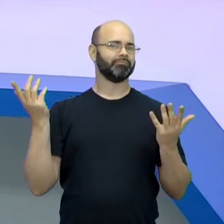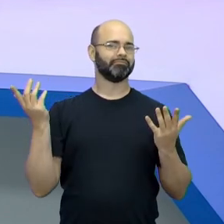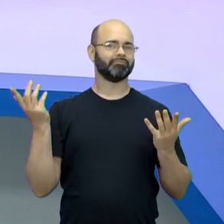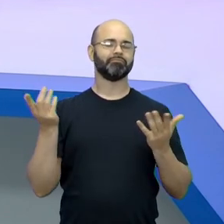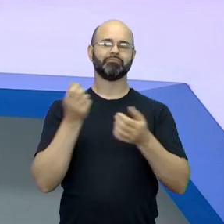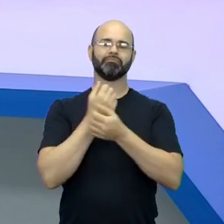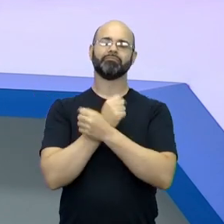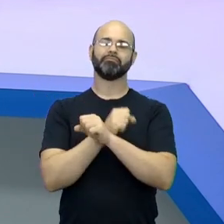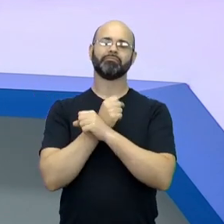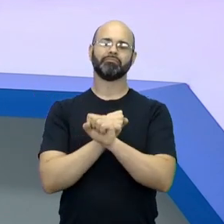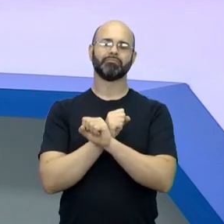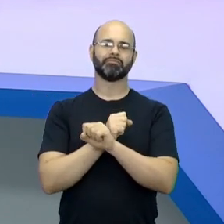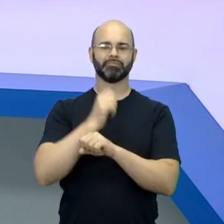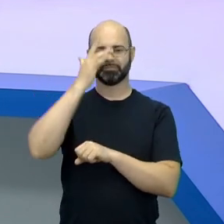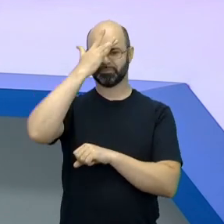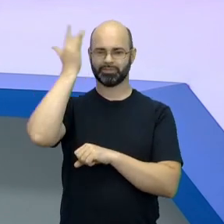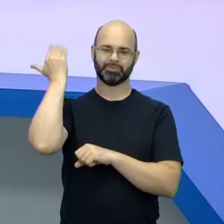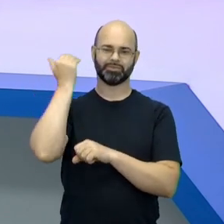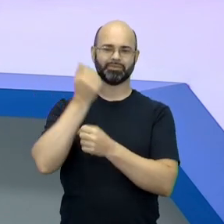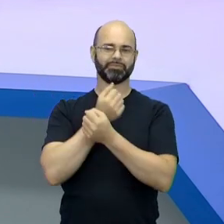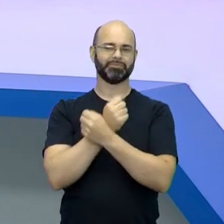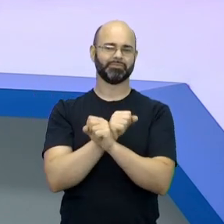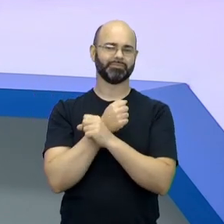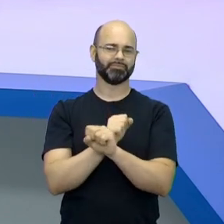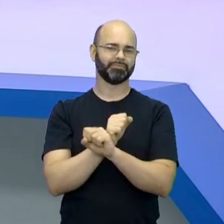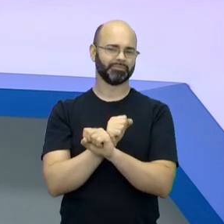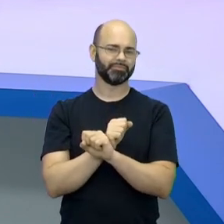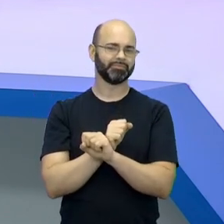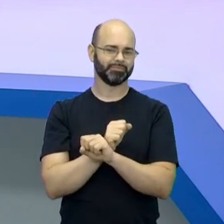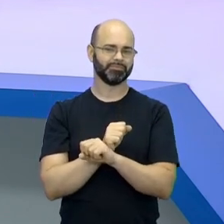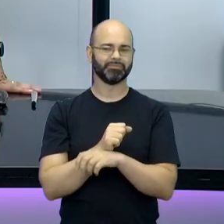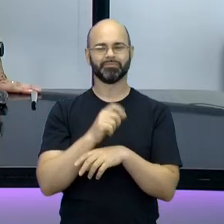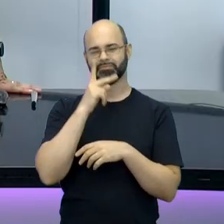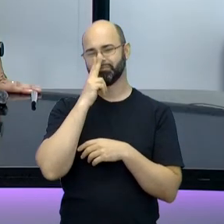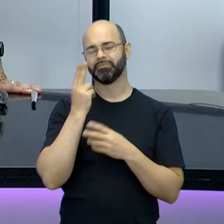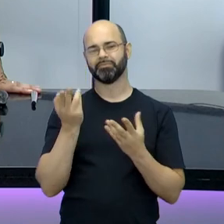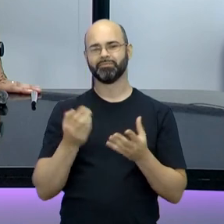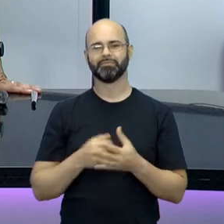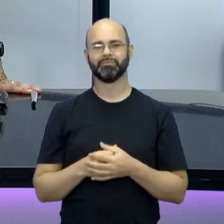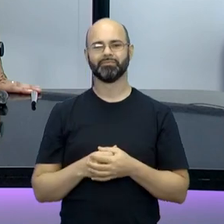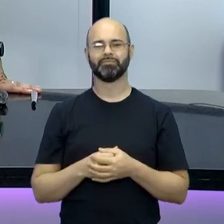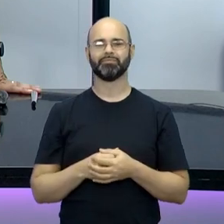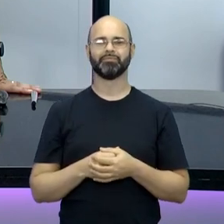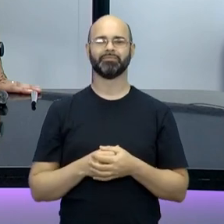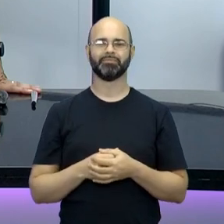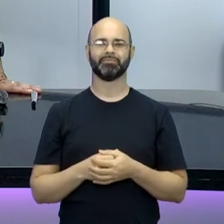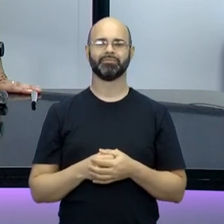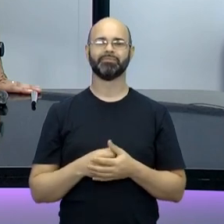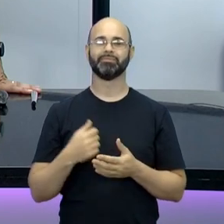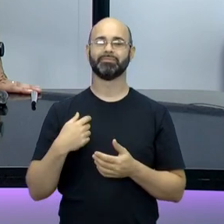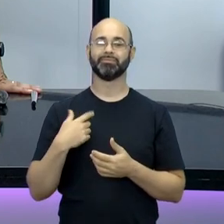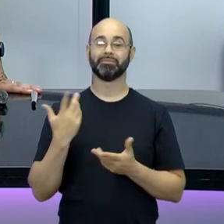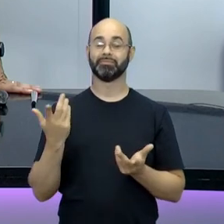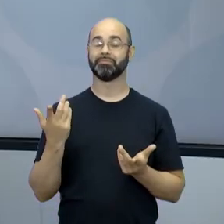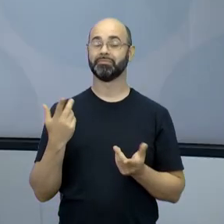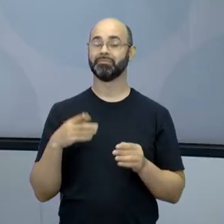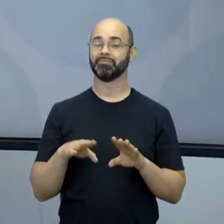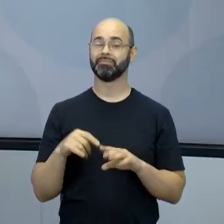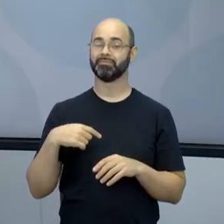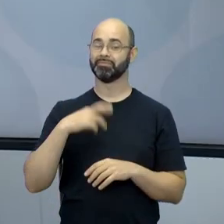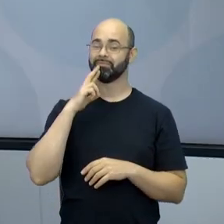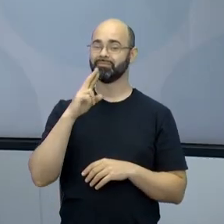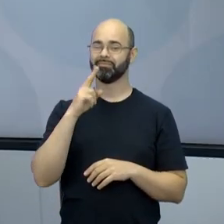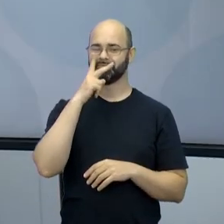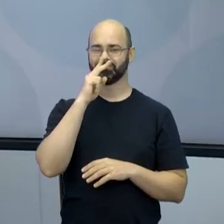escravizados. Era alguma coisa ligada à escravatura, alguma coisa ligada à escravidão. Eu sempre, quando penso, eu respondendo, imagino as